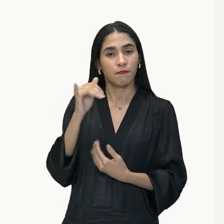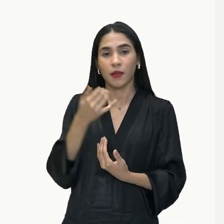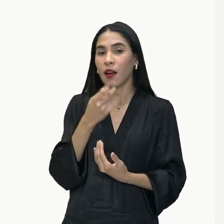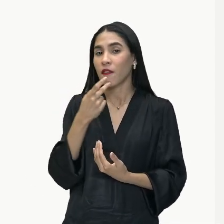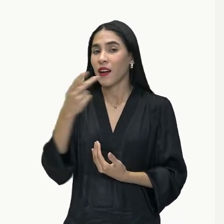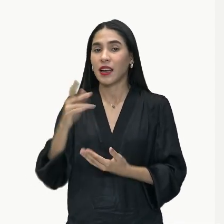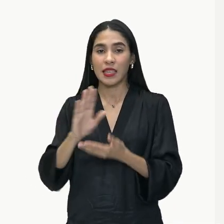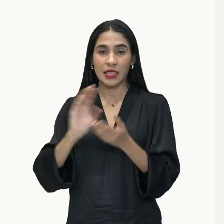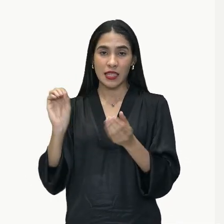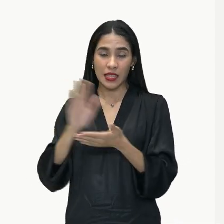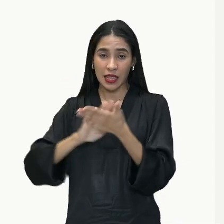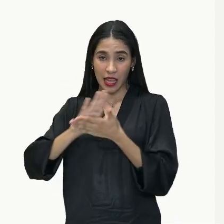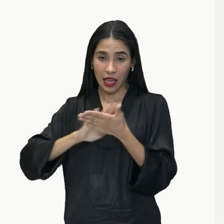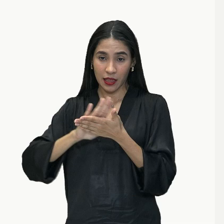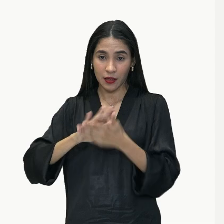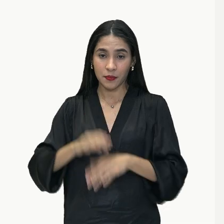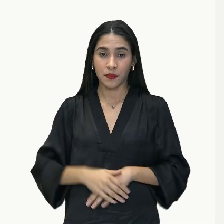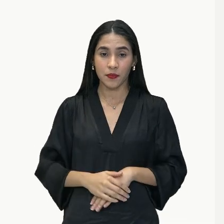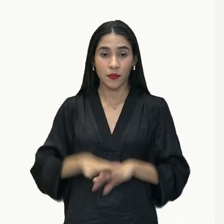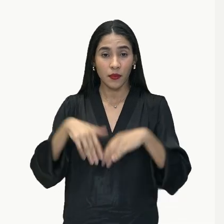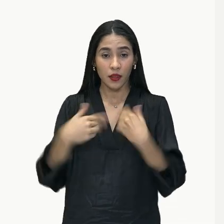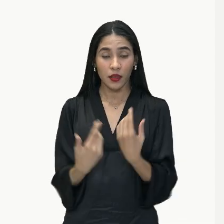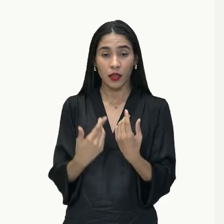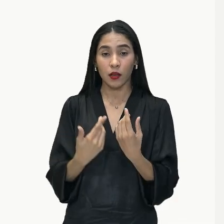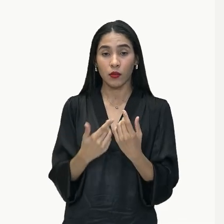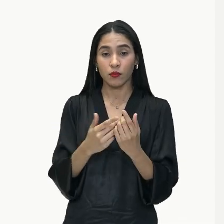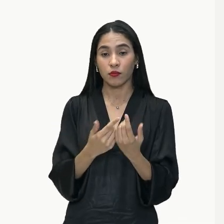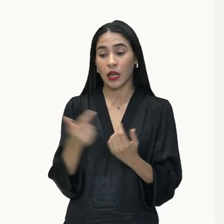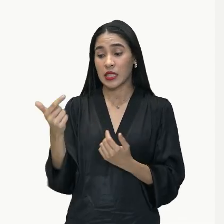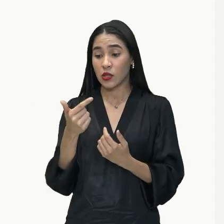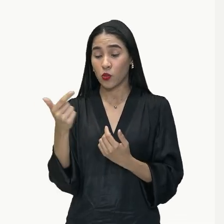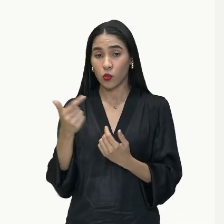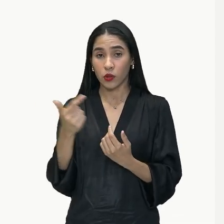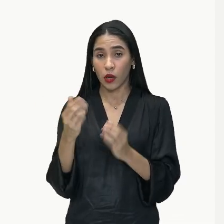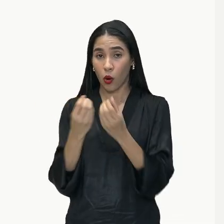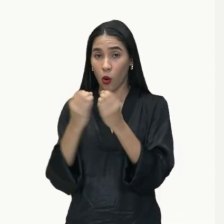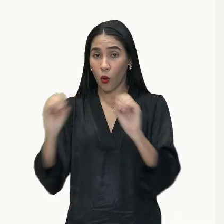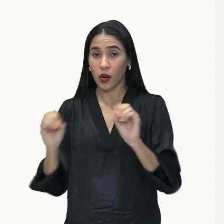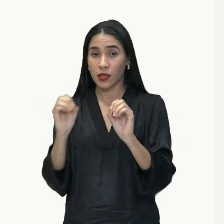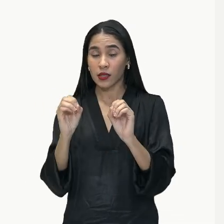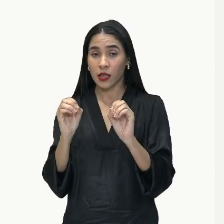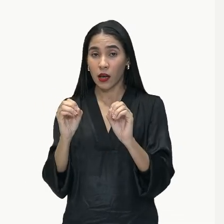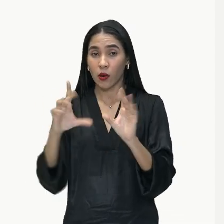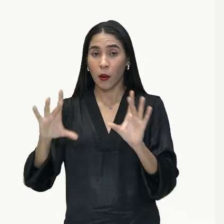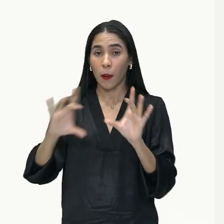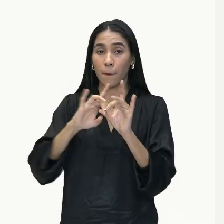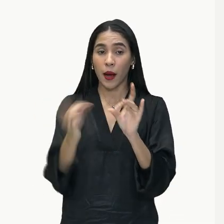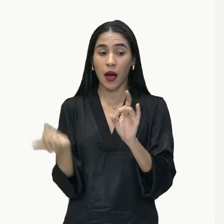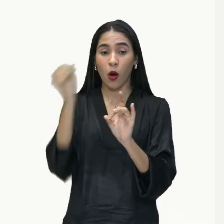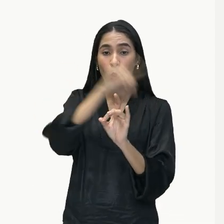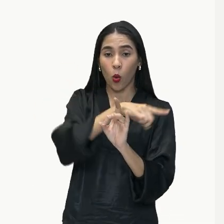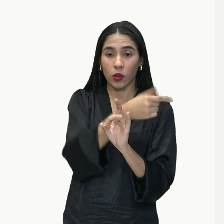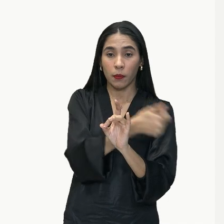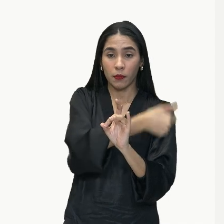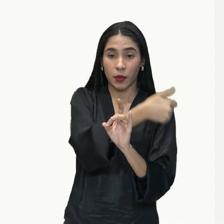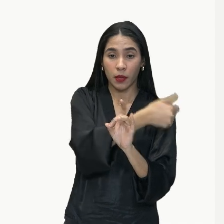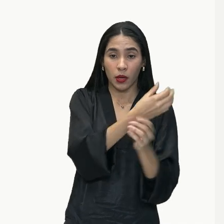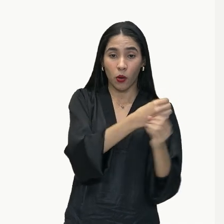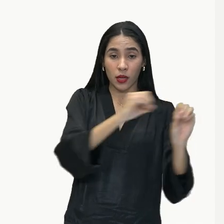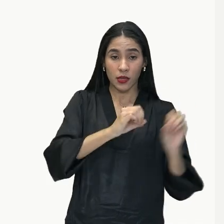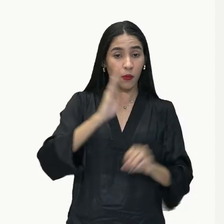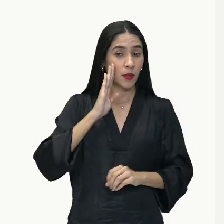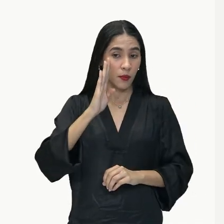percebam que nós temos essa oração se relacionando a esta palavra, ok? que pertence à oração principal,